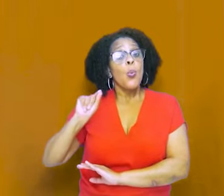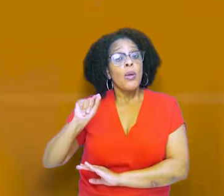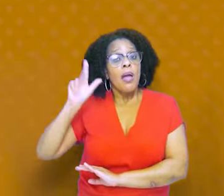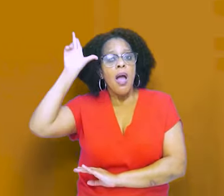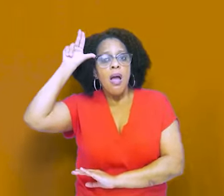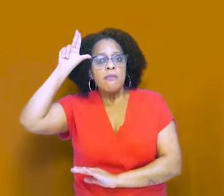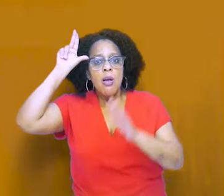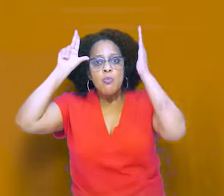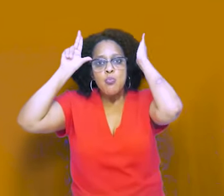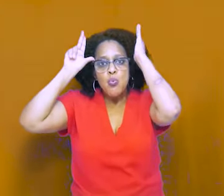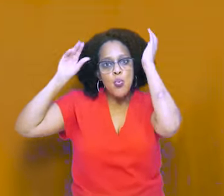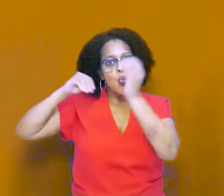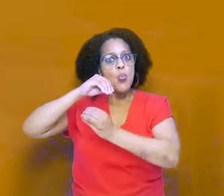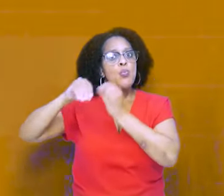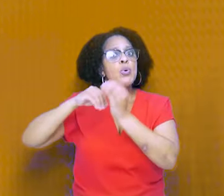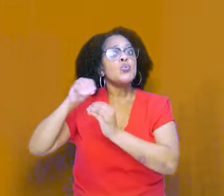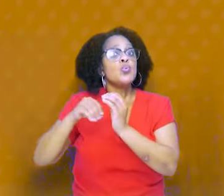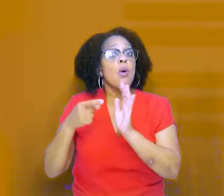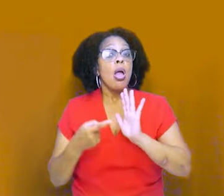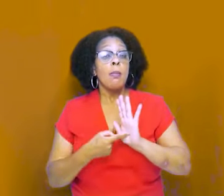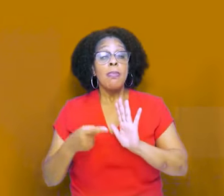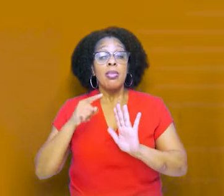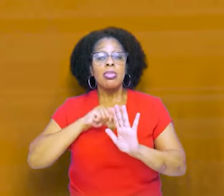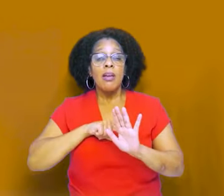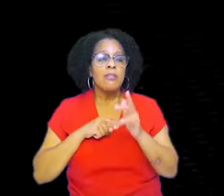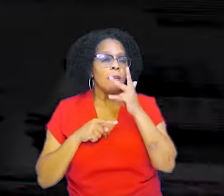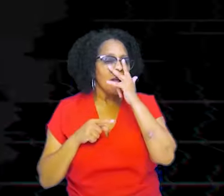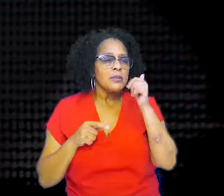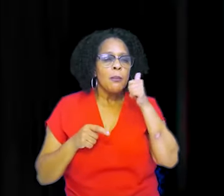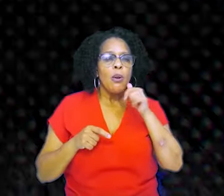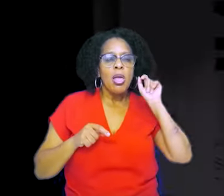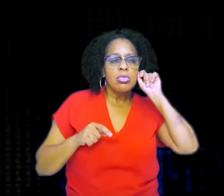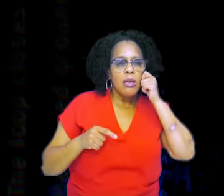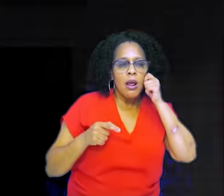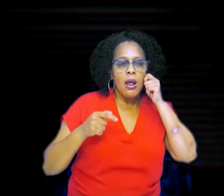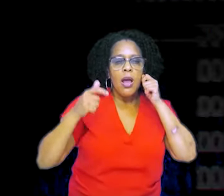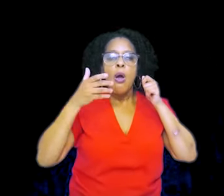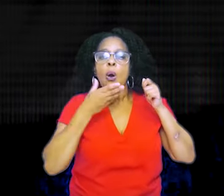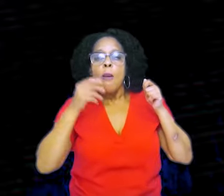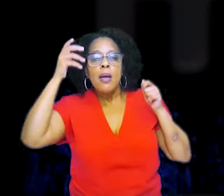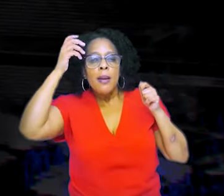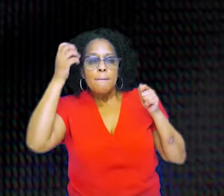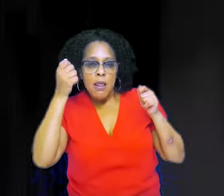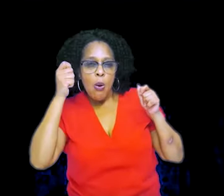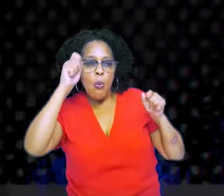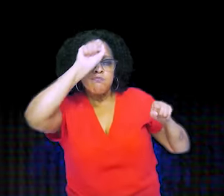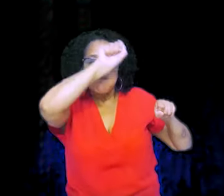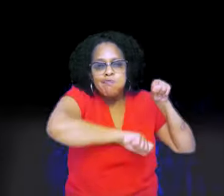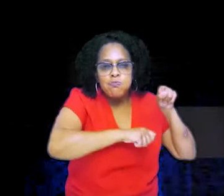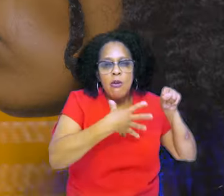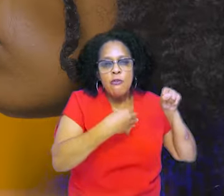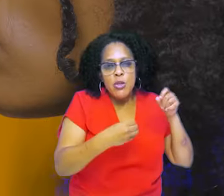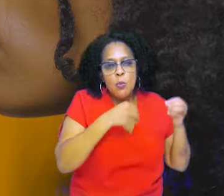Devemos extinguir do nosso vocabulário termos como mulata, que deriva de mula, que se refere a filhos da